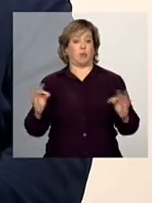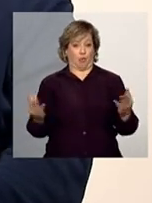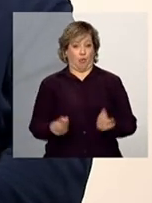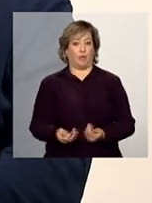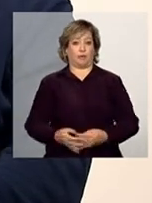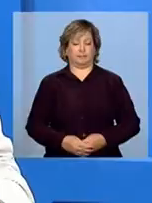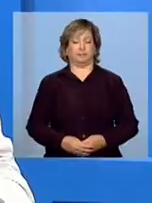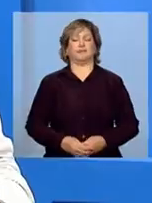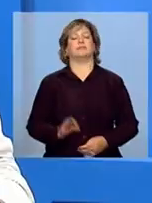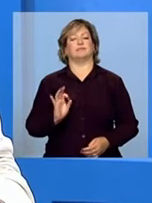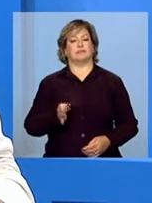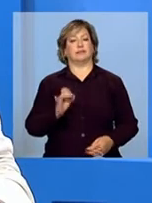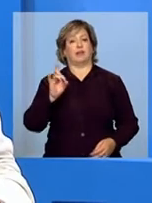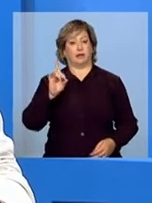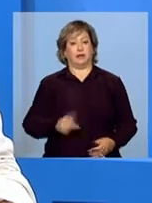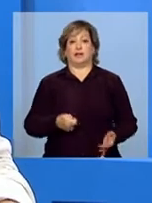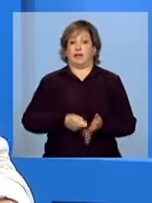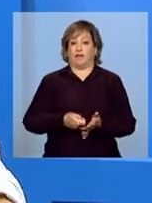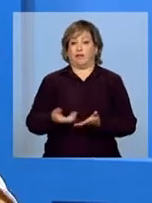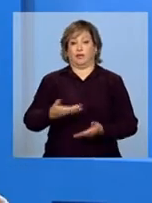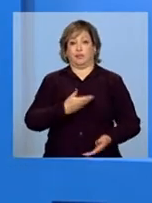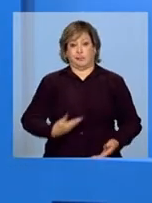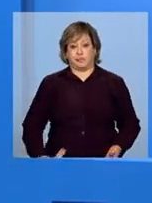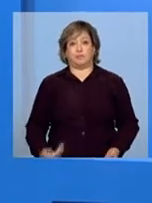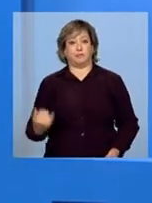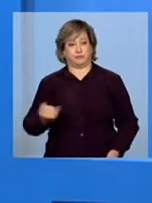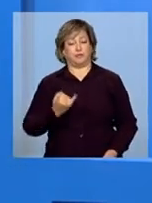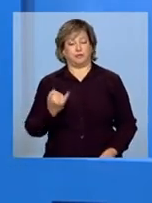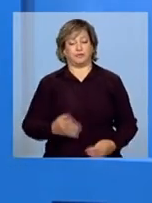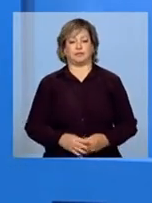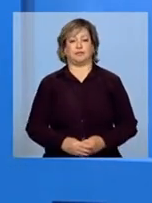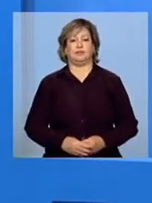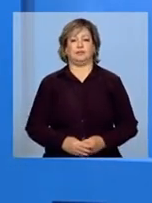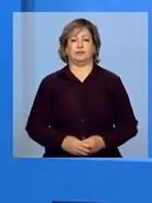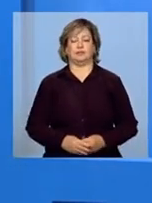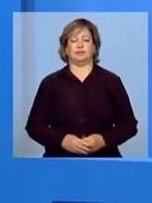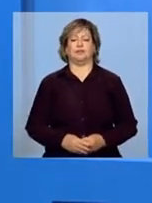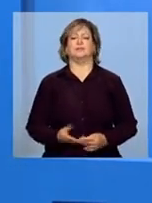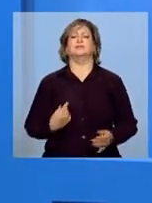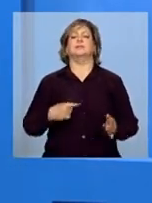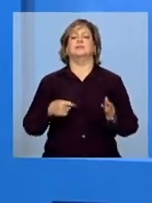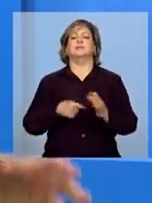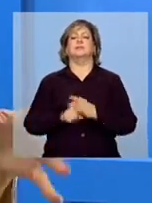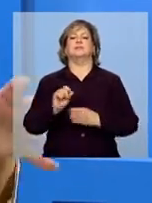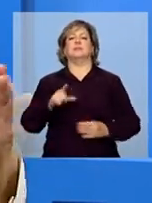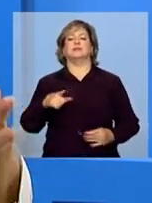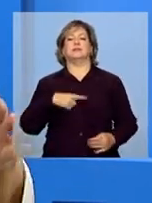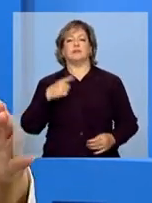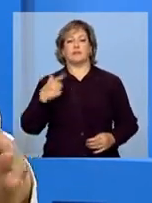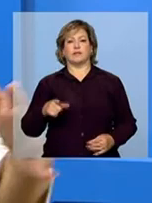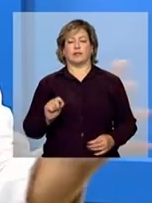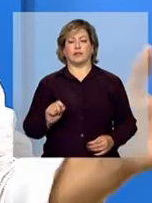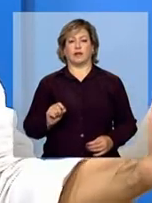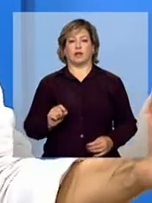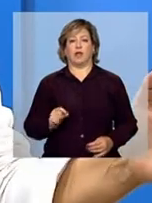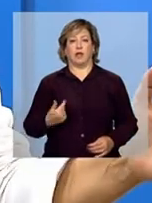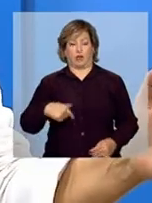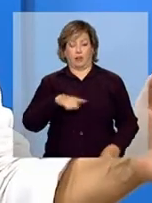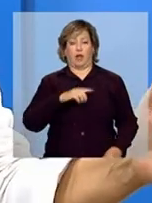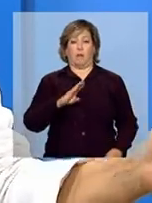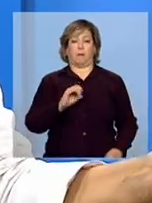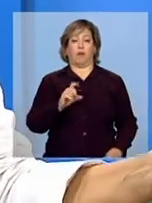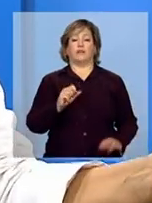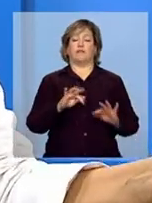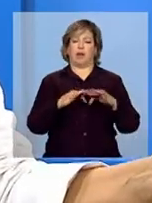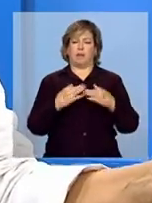É um direito de todos e um dever do Estado. E um dever do importante. Exatamente. Deixa eu te fazer uma outra pergunta. Então, tá, a gente tem o Bolsa Família há